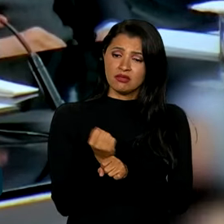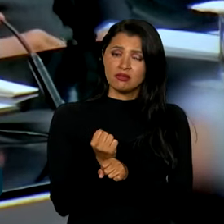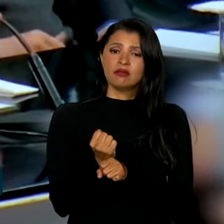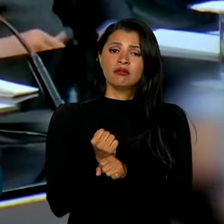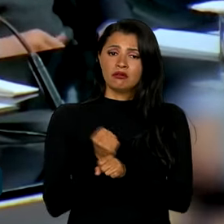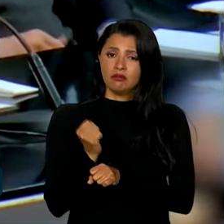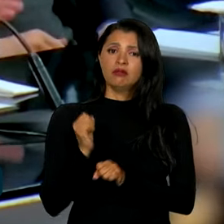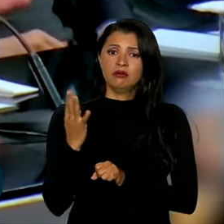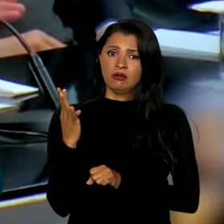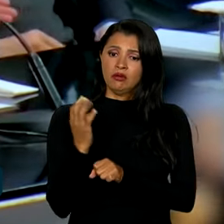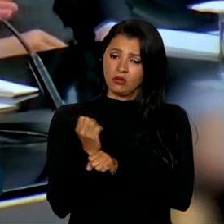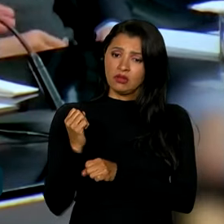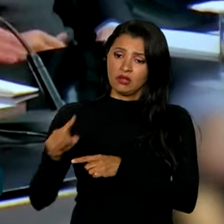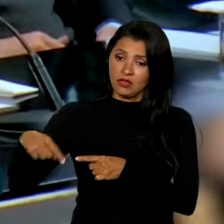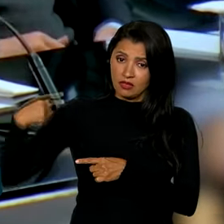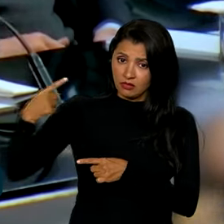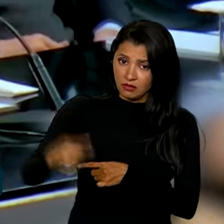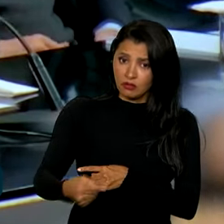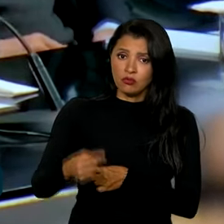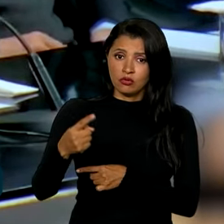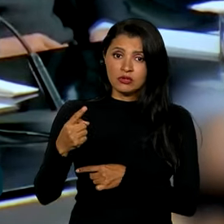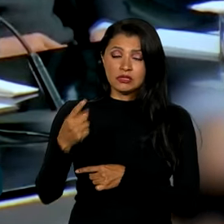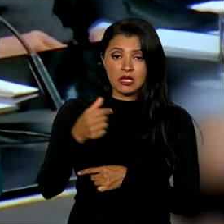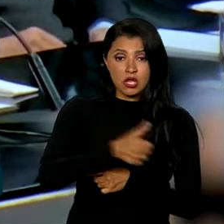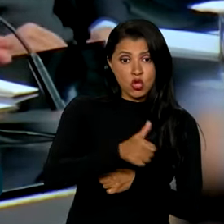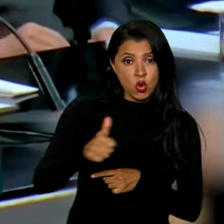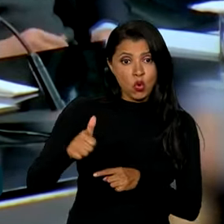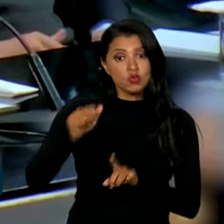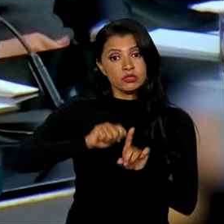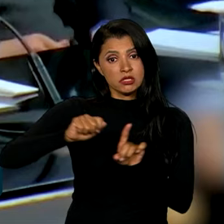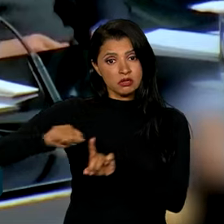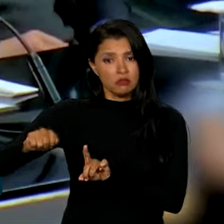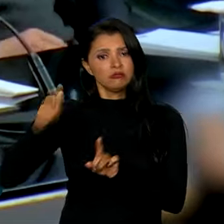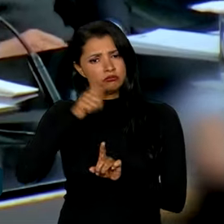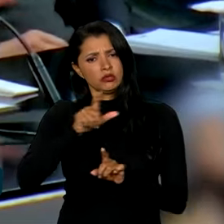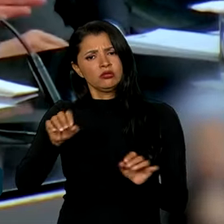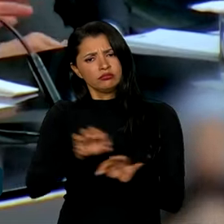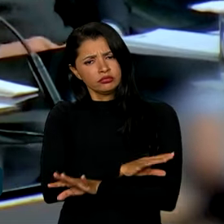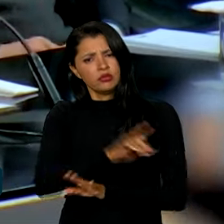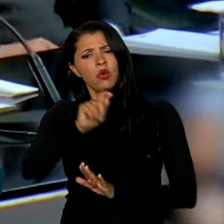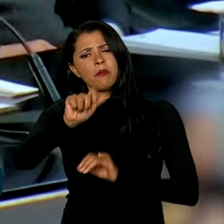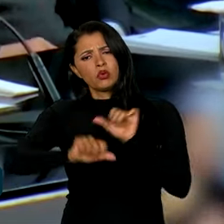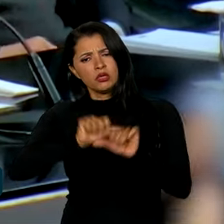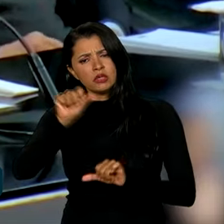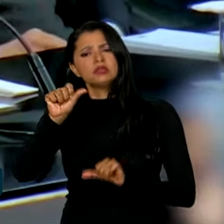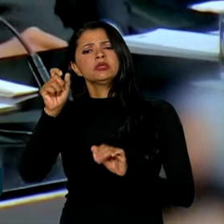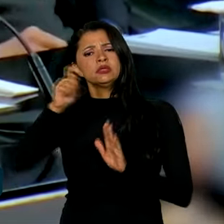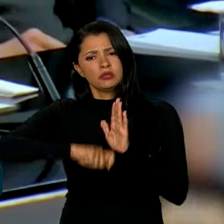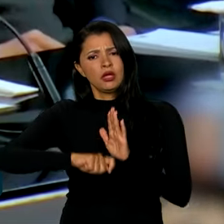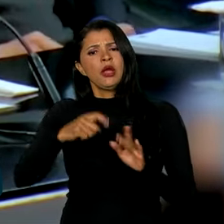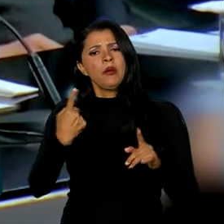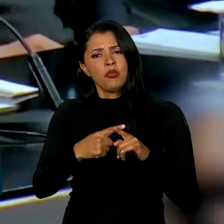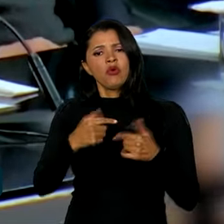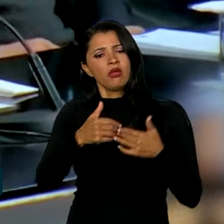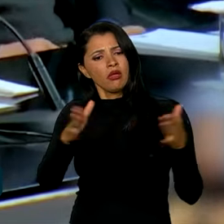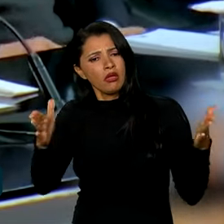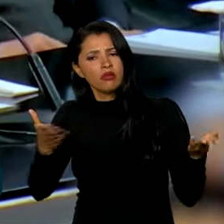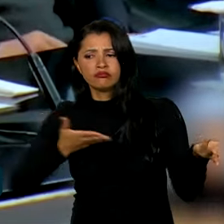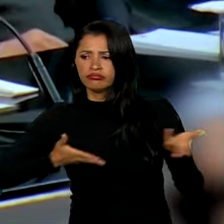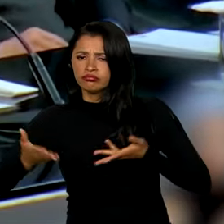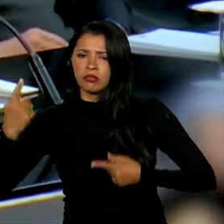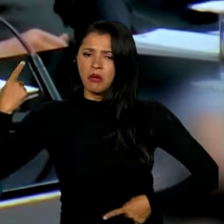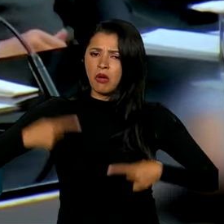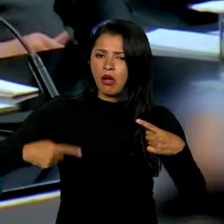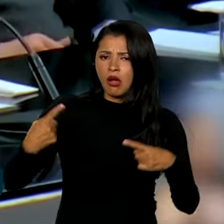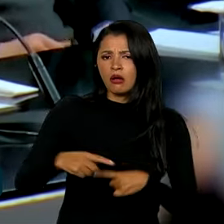anos, nós podemos concluir em 11 meses uma reforma tributária, porque houve abertura, transparência,